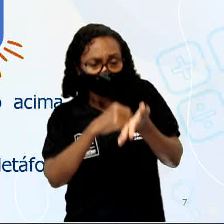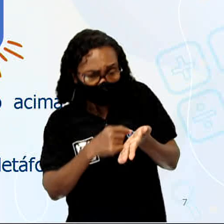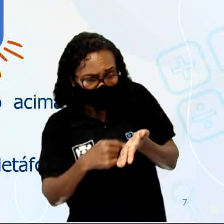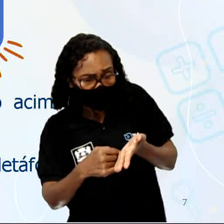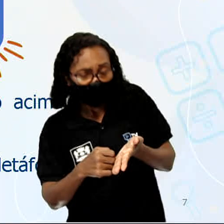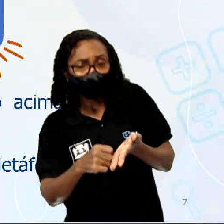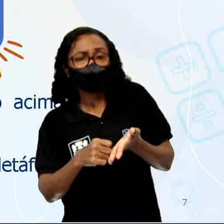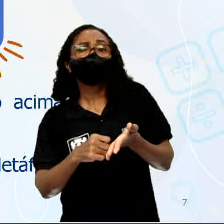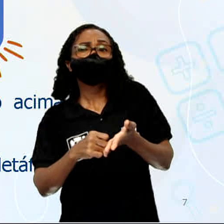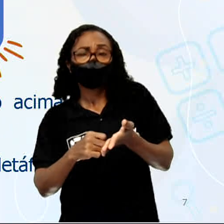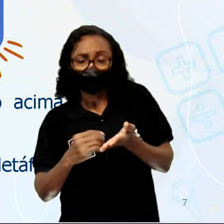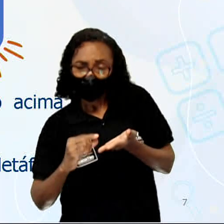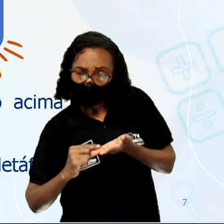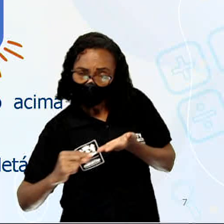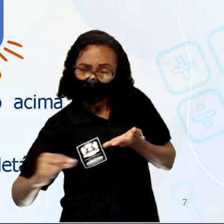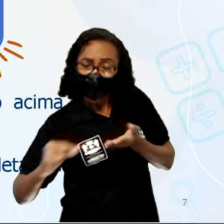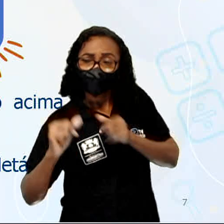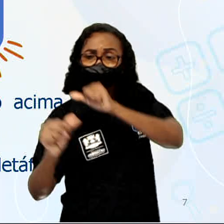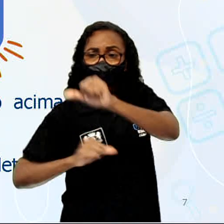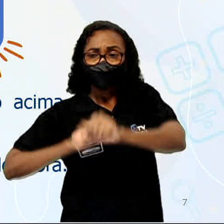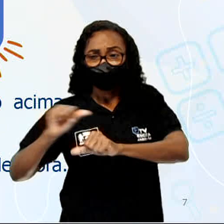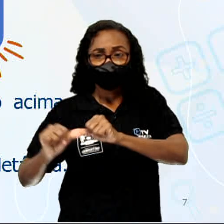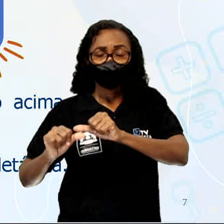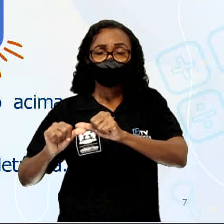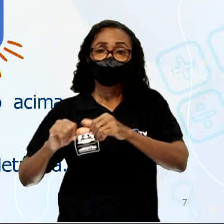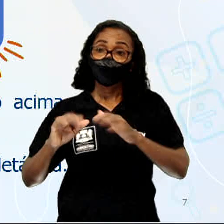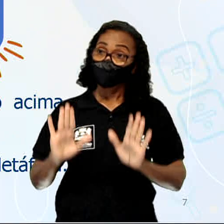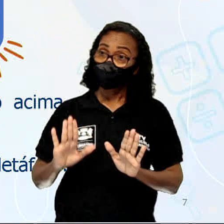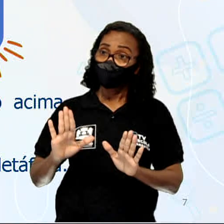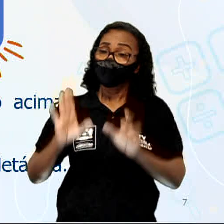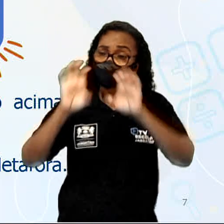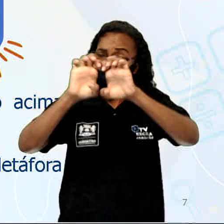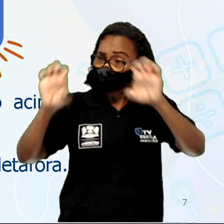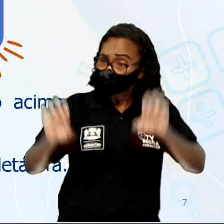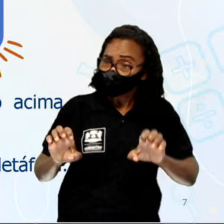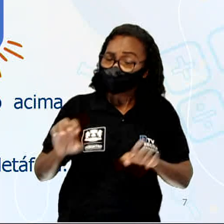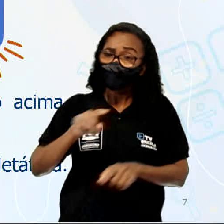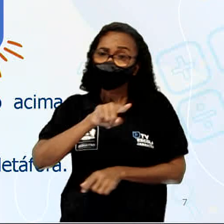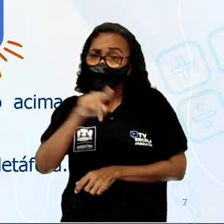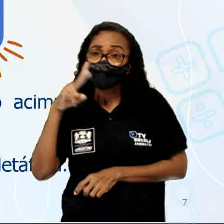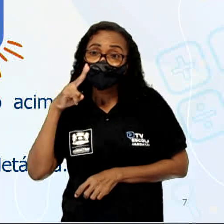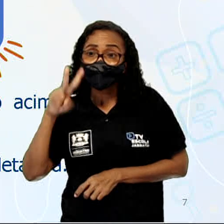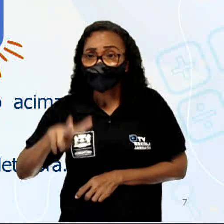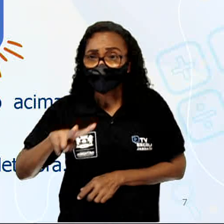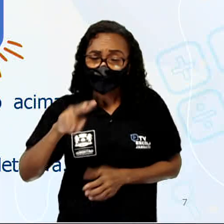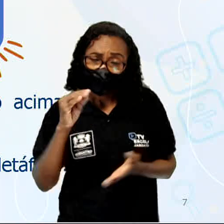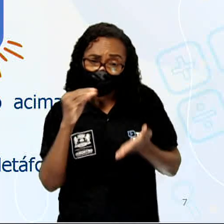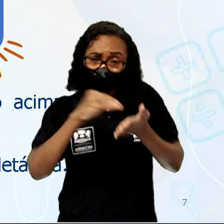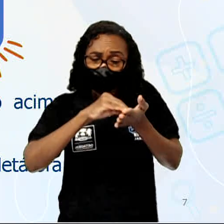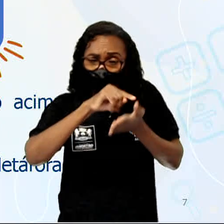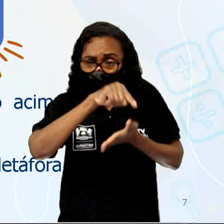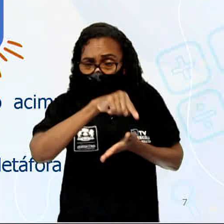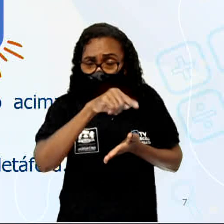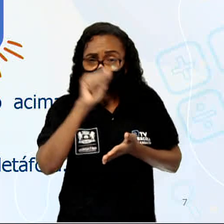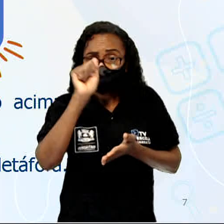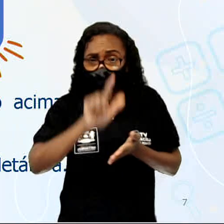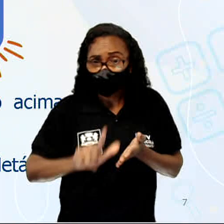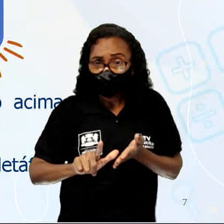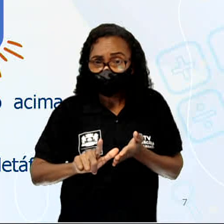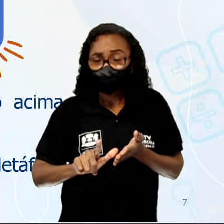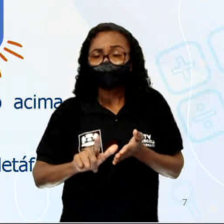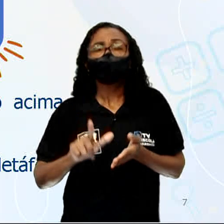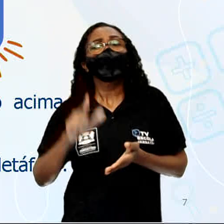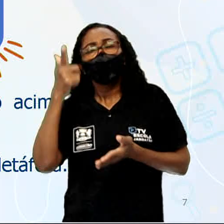vai ser modificado. Mas a estrutura que vocês estão vendo dentro dessa caixinha azul do slide, se